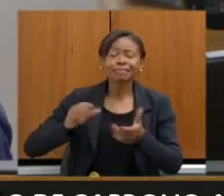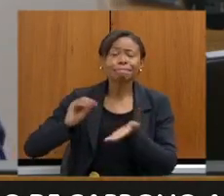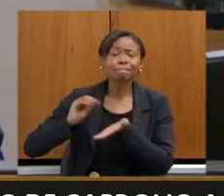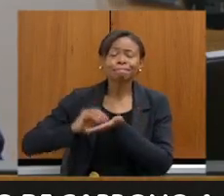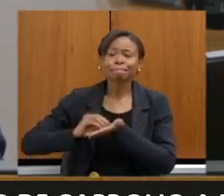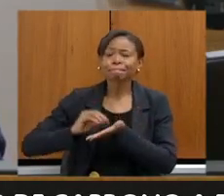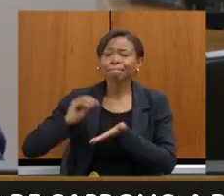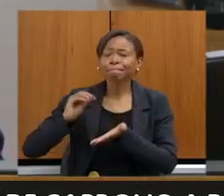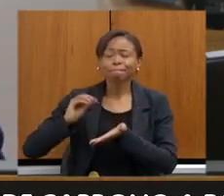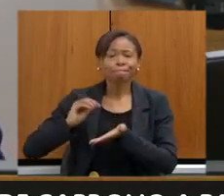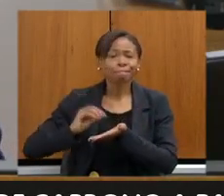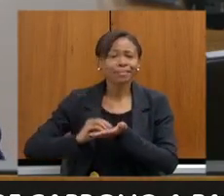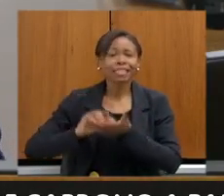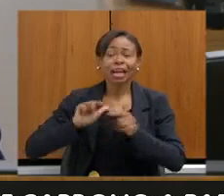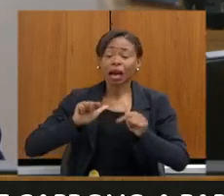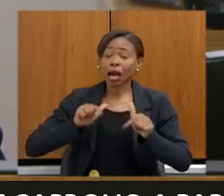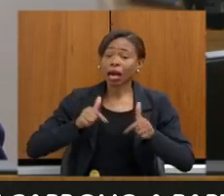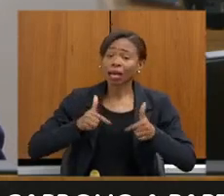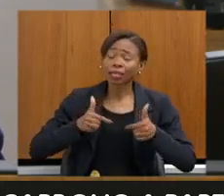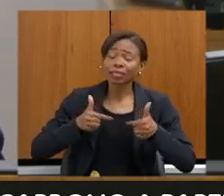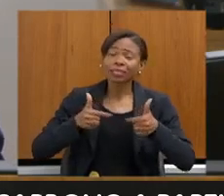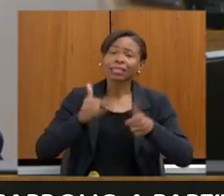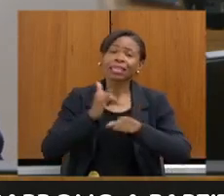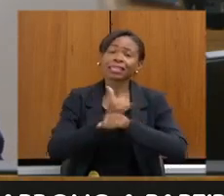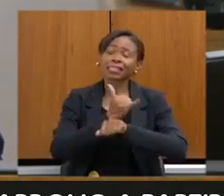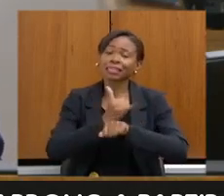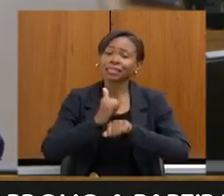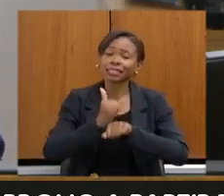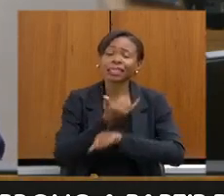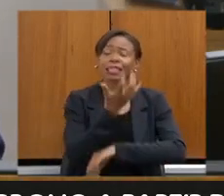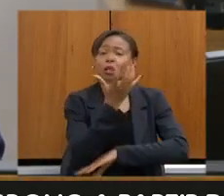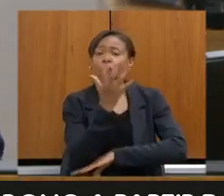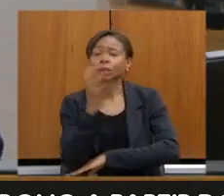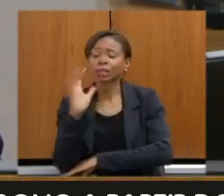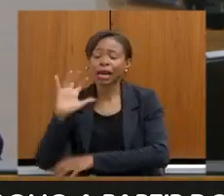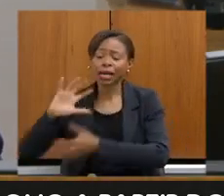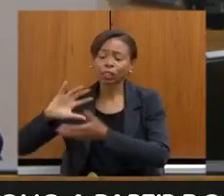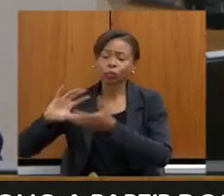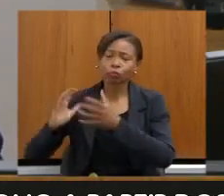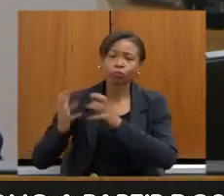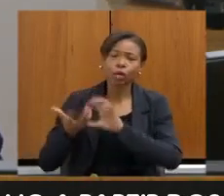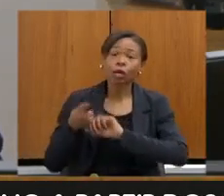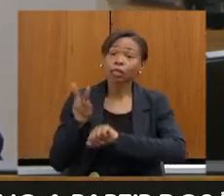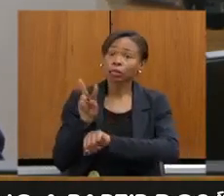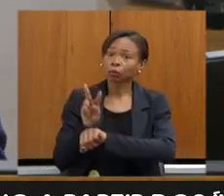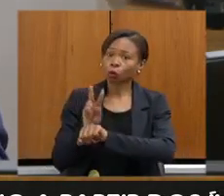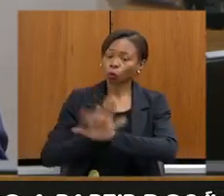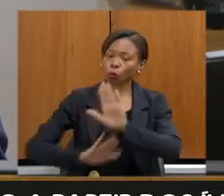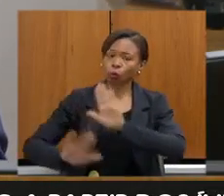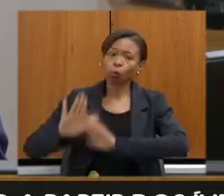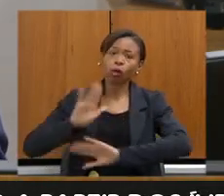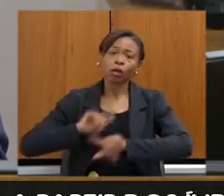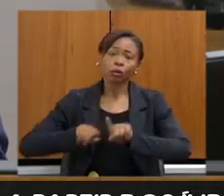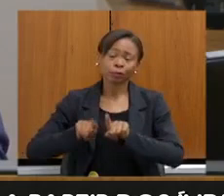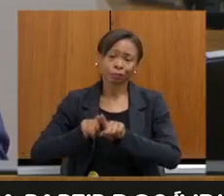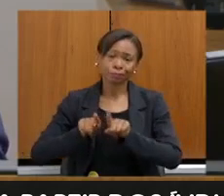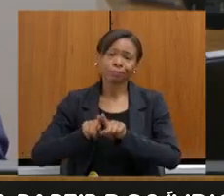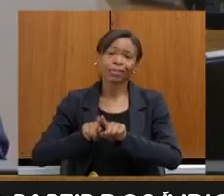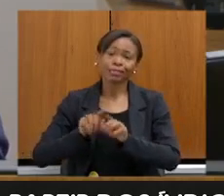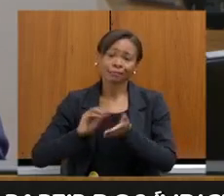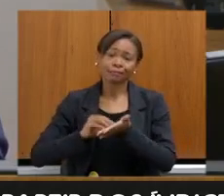de ações ambientais, de restauração, de conservação, e que